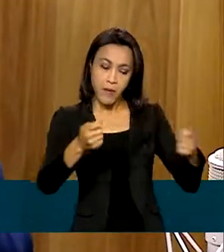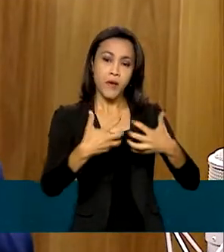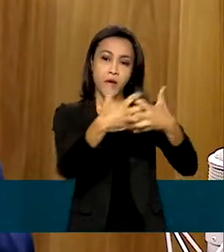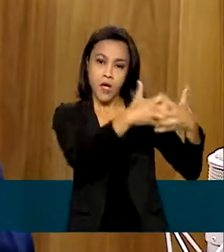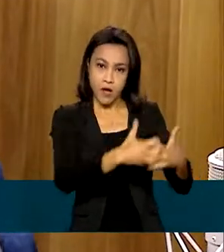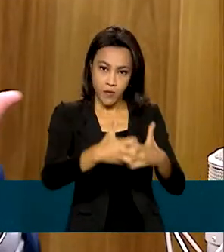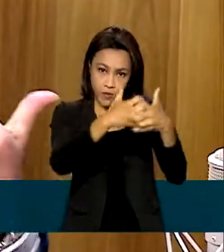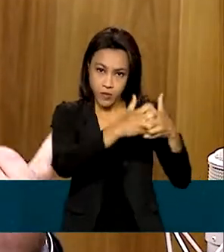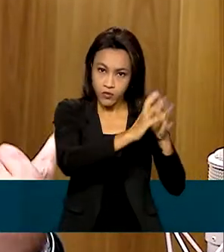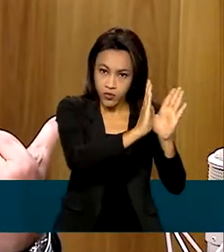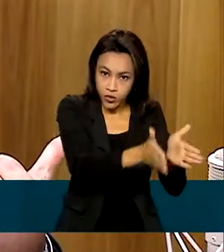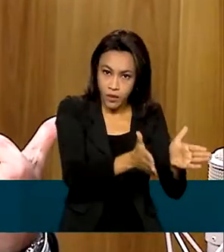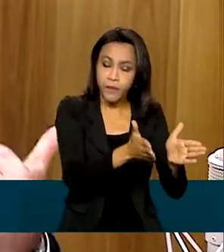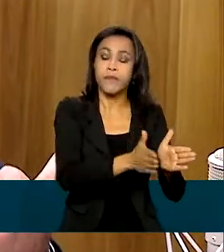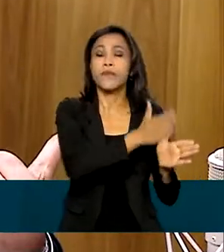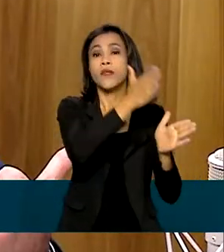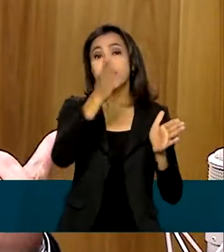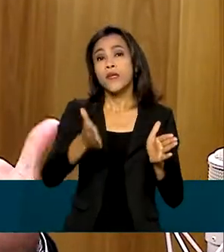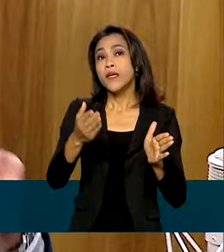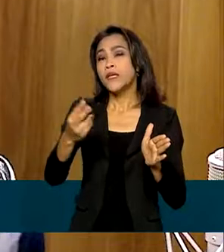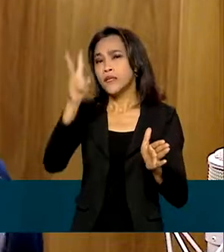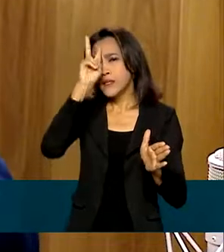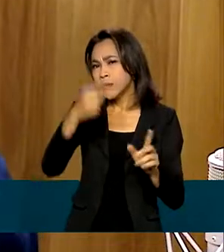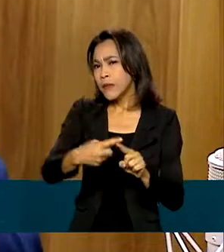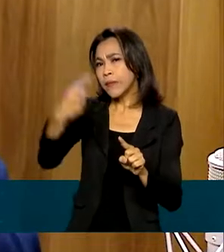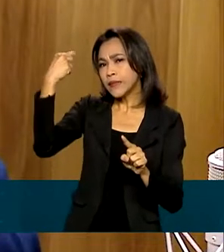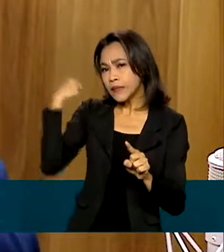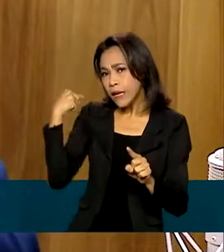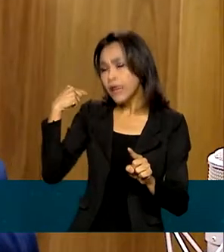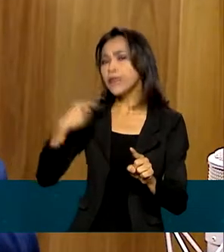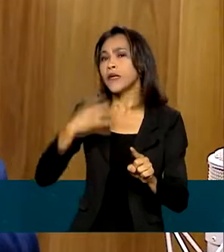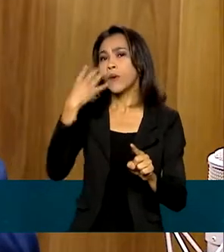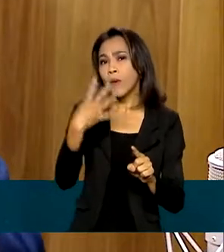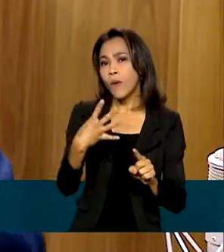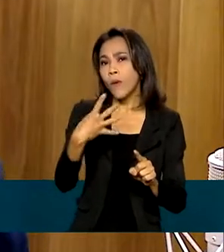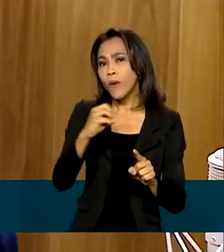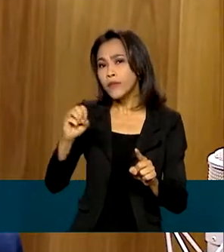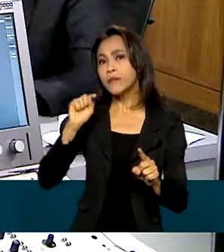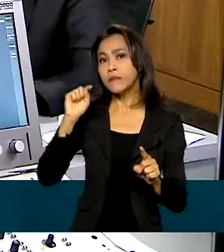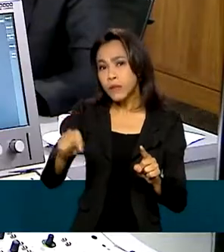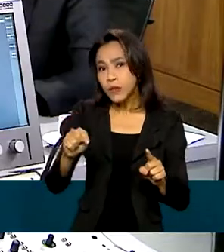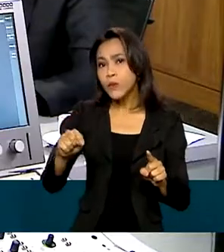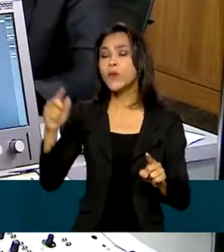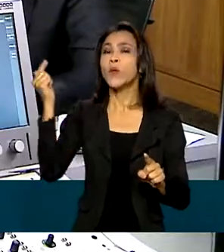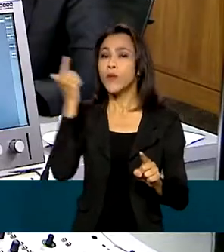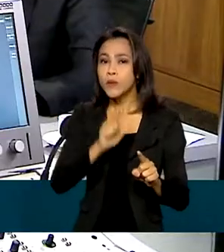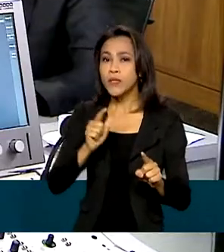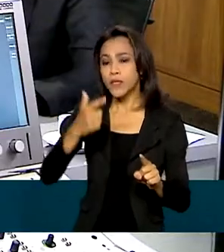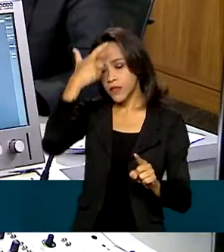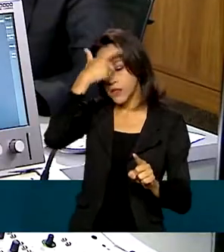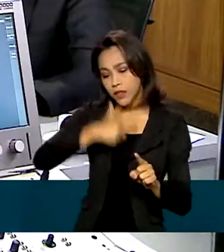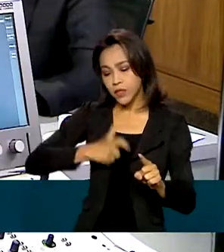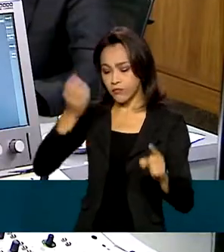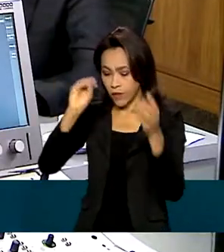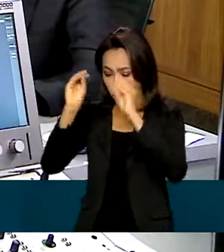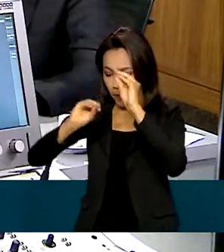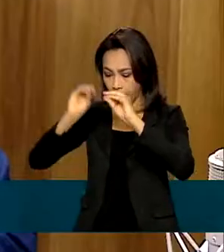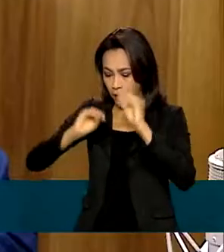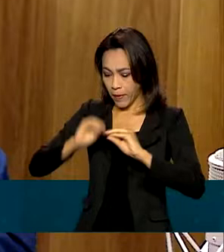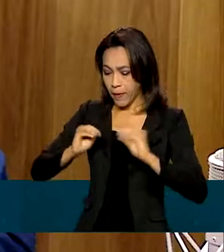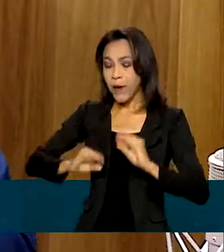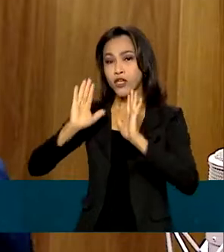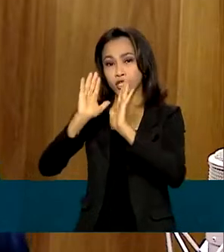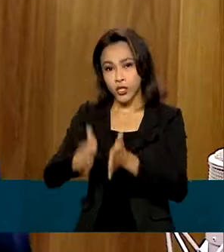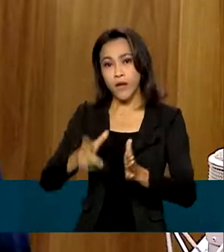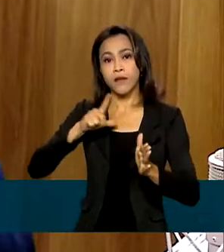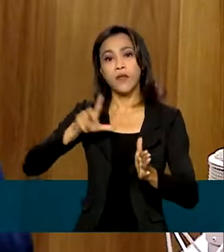abrimos a possibilidade a partir de segunda-feira passada para que os outros 400 mil fizessem a autodeclaração. E nós já temos 50